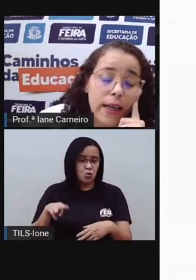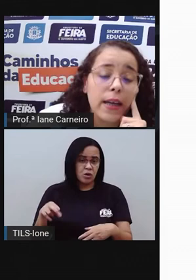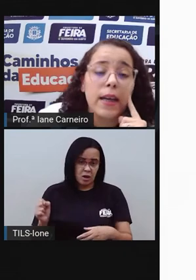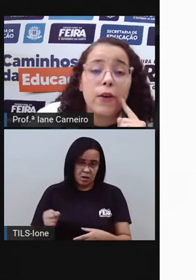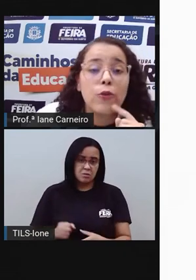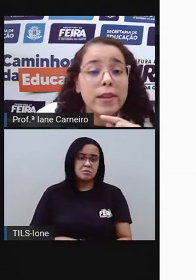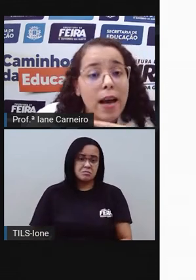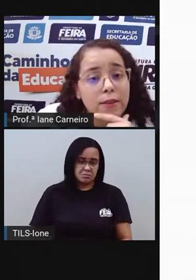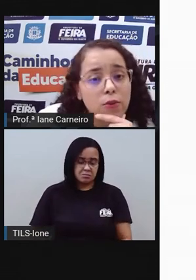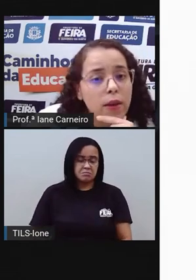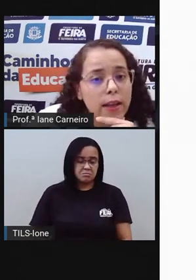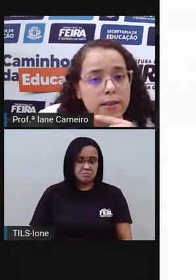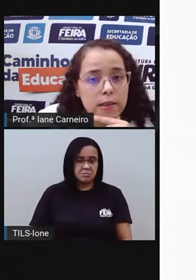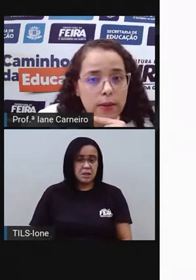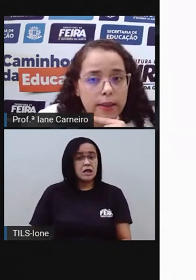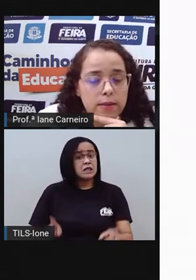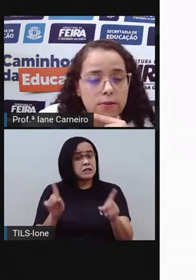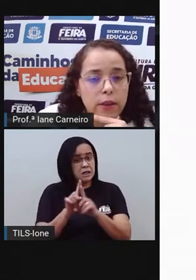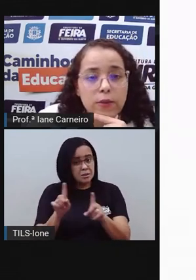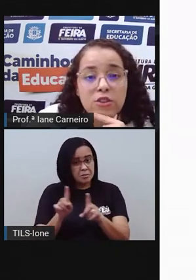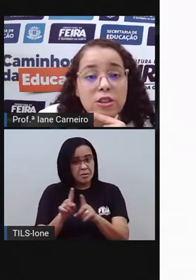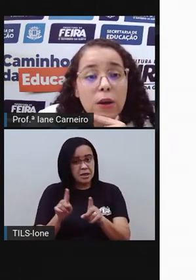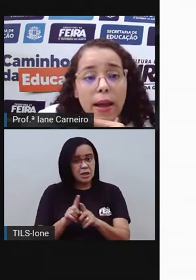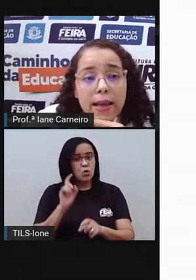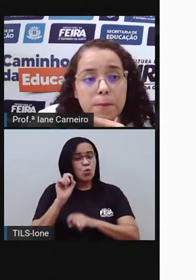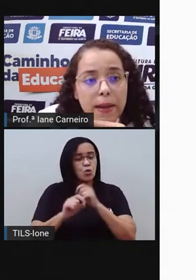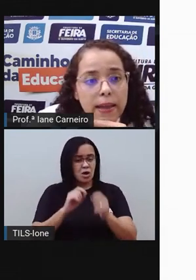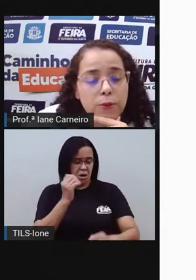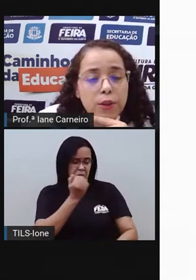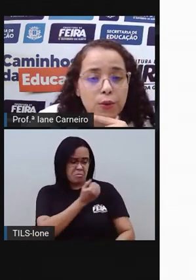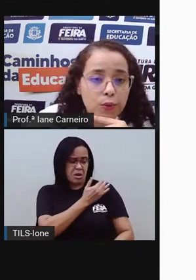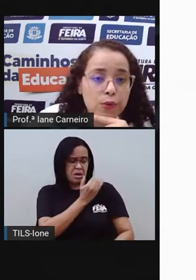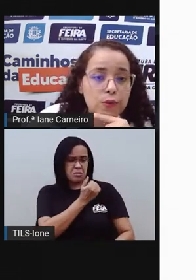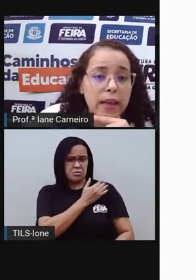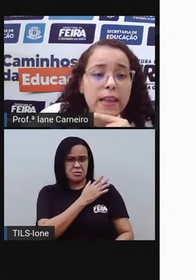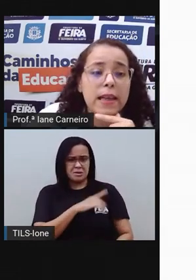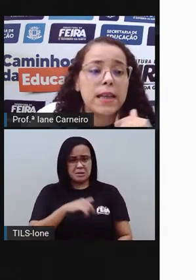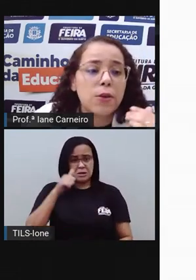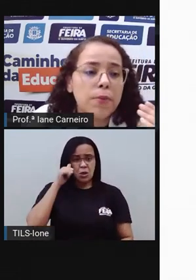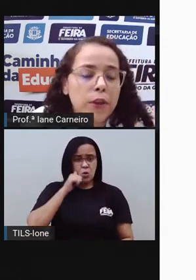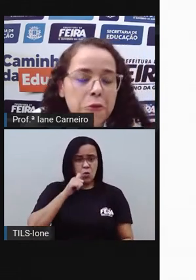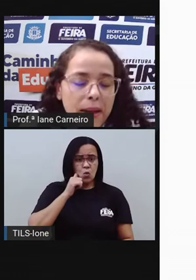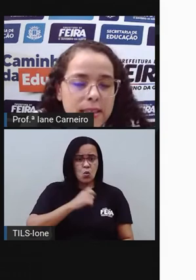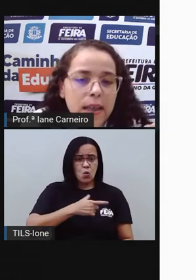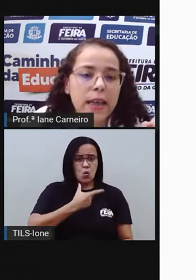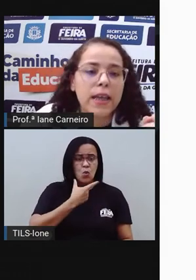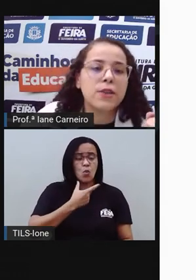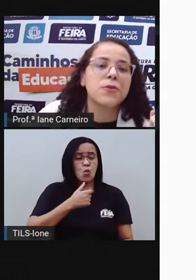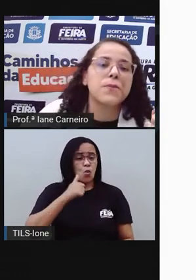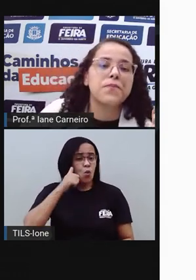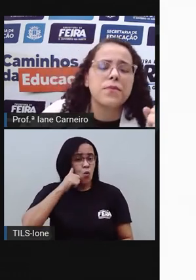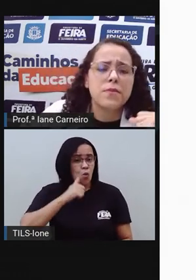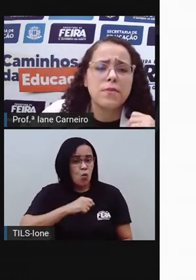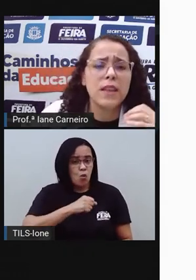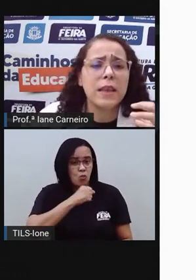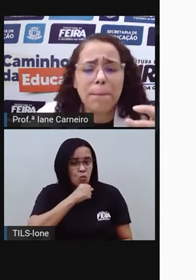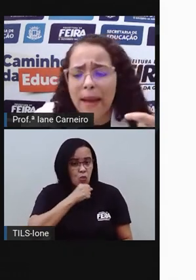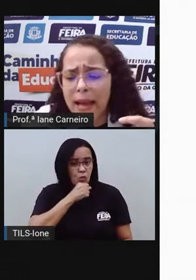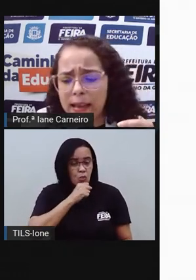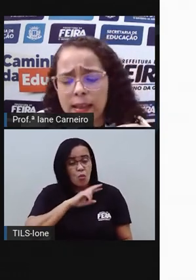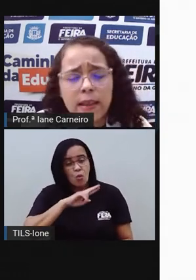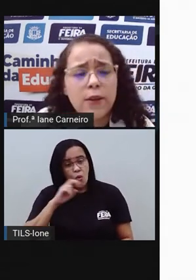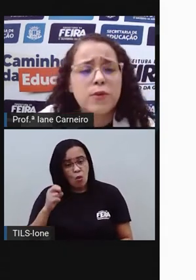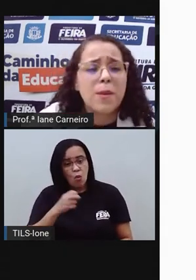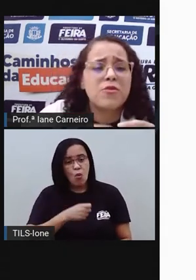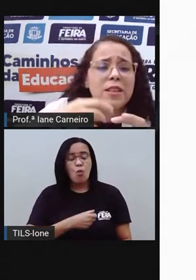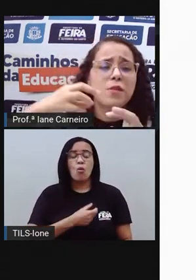gente tem que ter cuidado com relação a isso, né? Quando a gente não respeita o idoso, né? Que anda um pouquinho mais lento, que